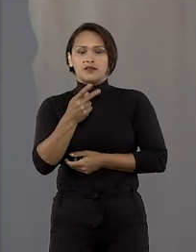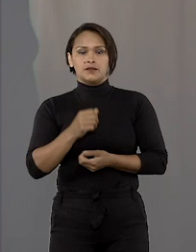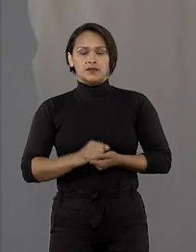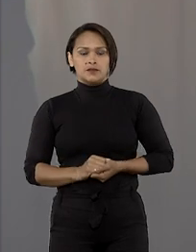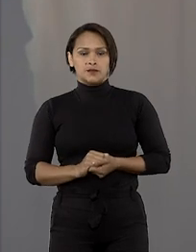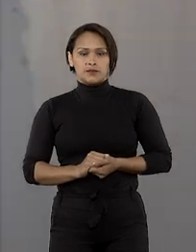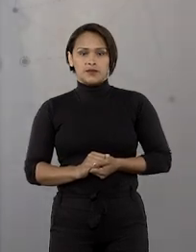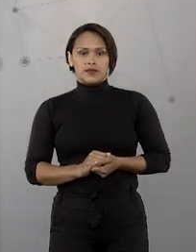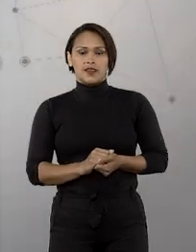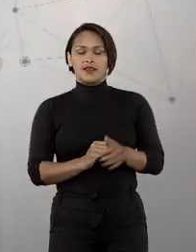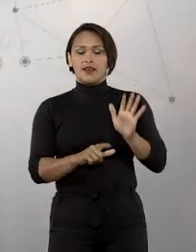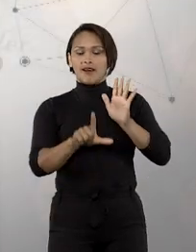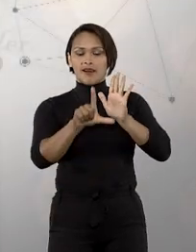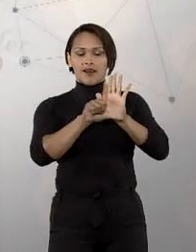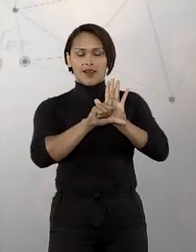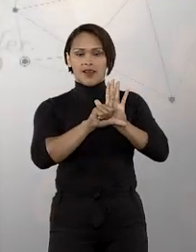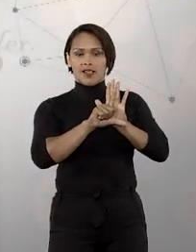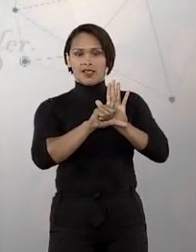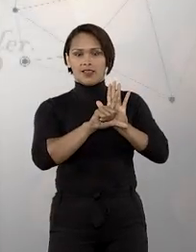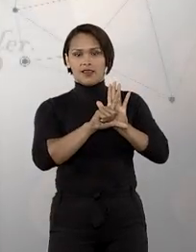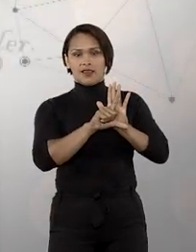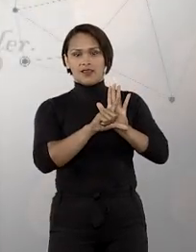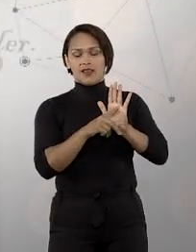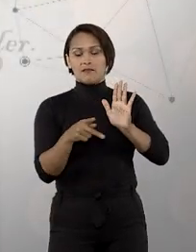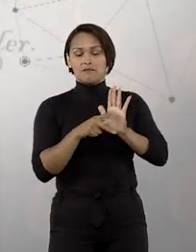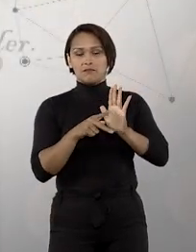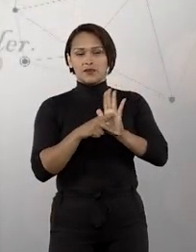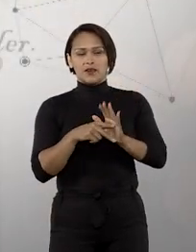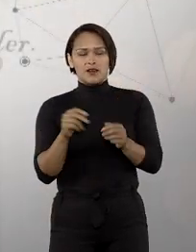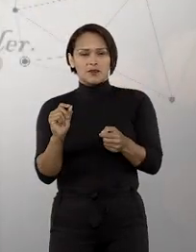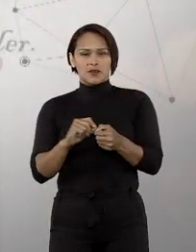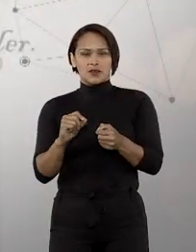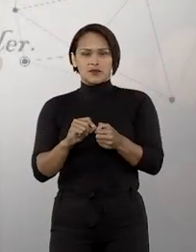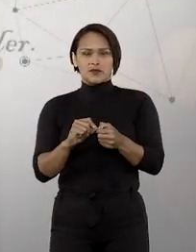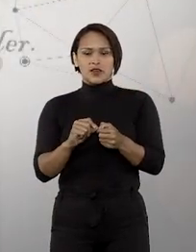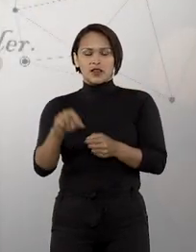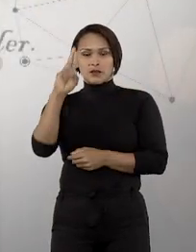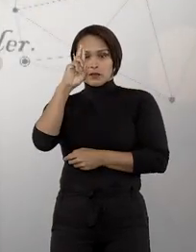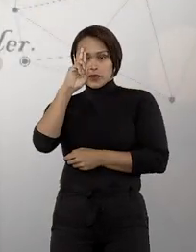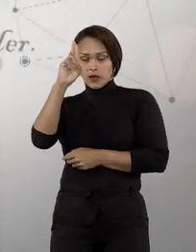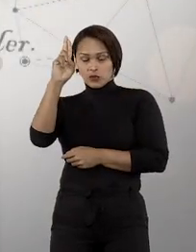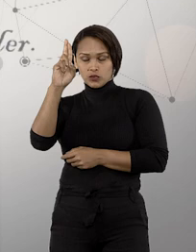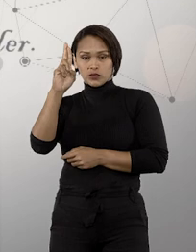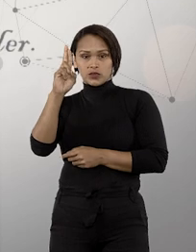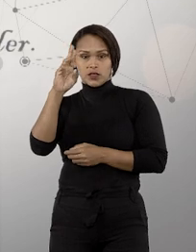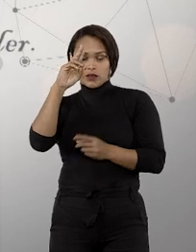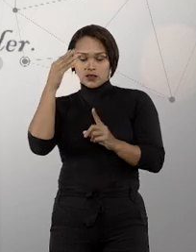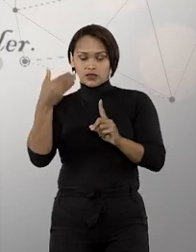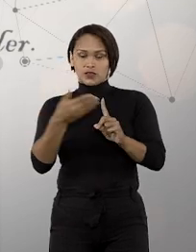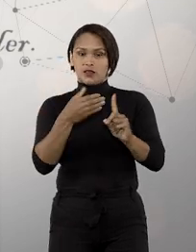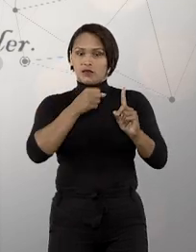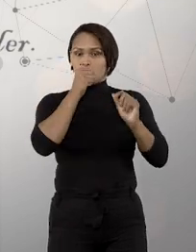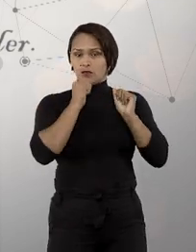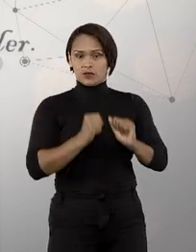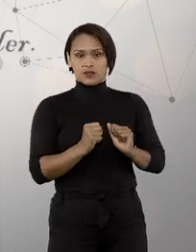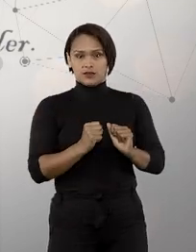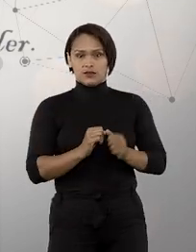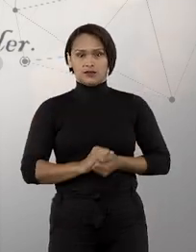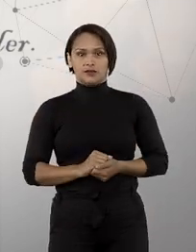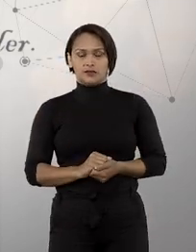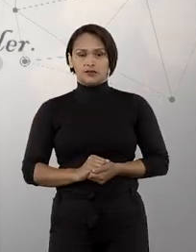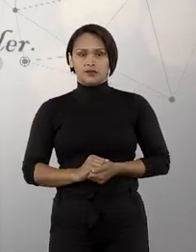seguinte, a lei é feita pela autoridade e pelo poder.